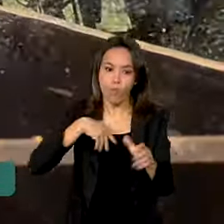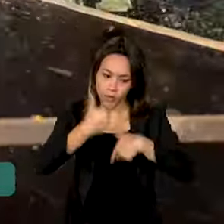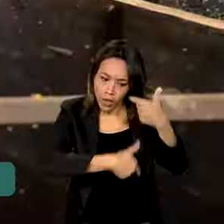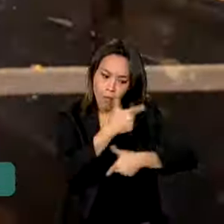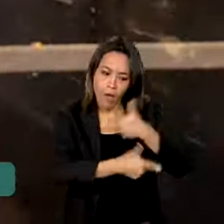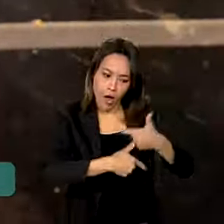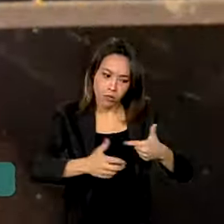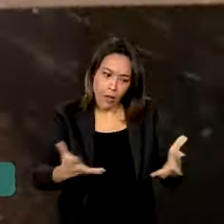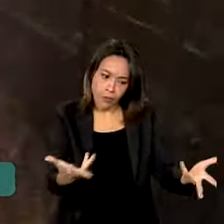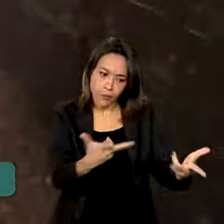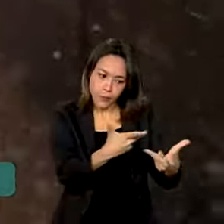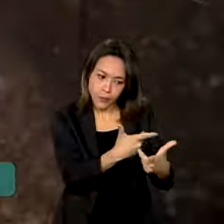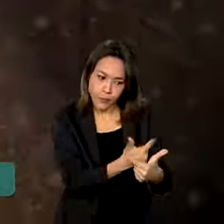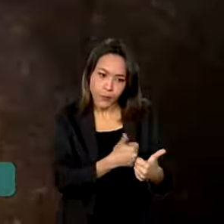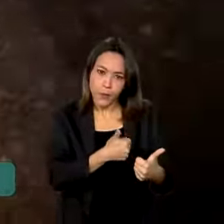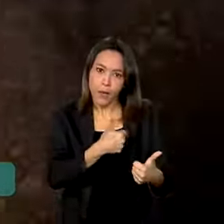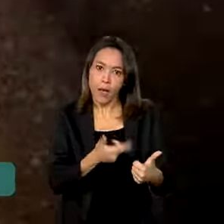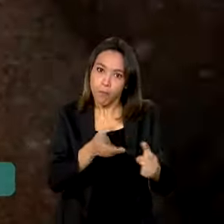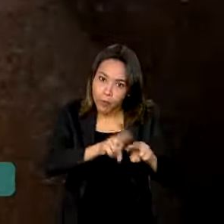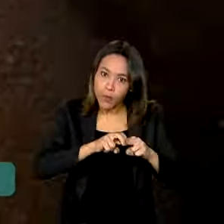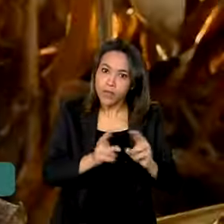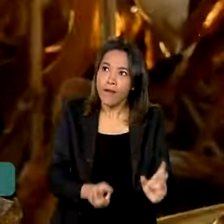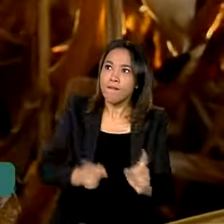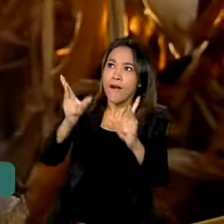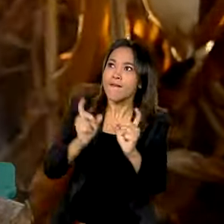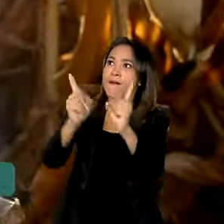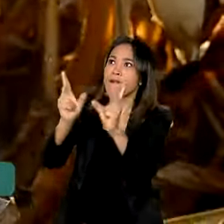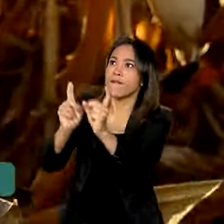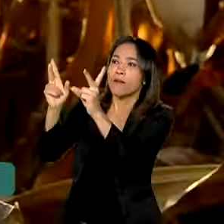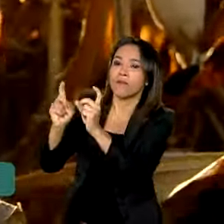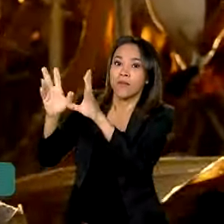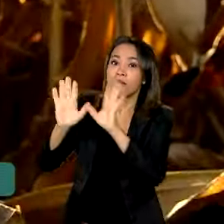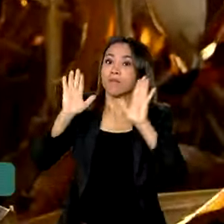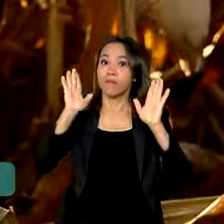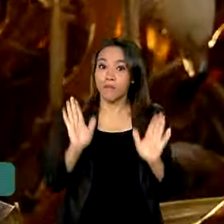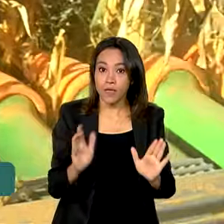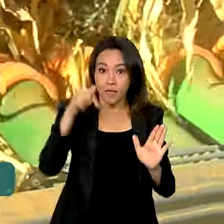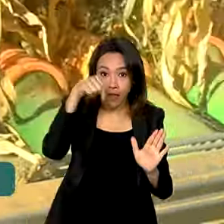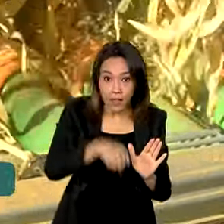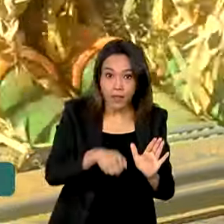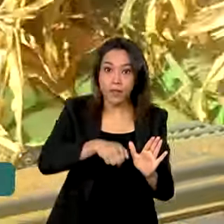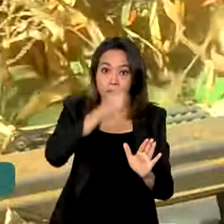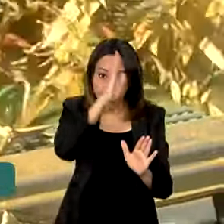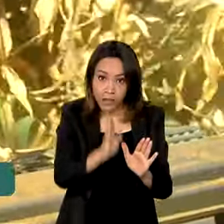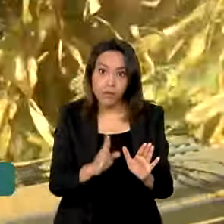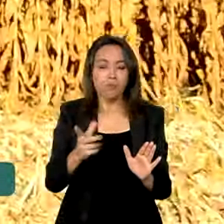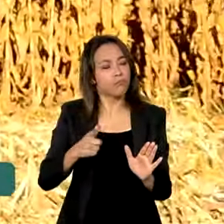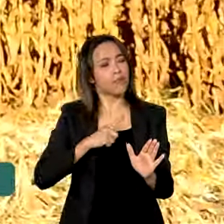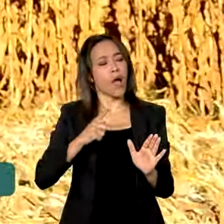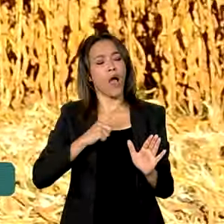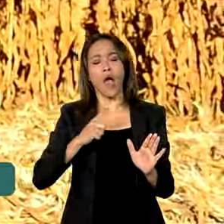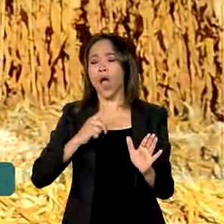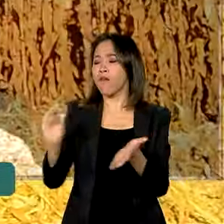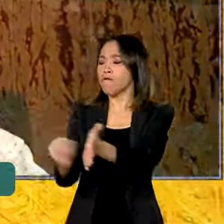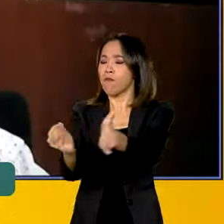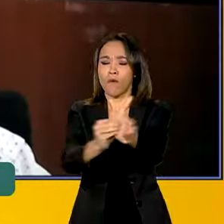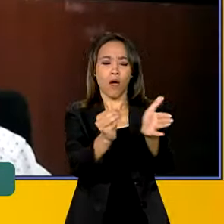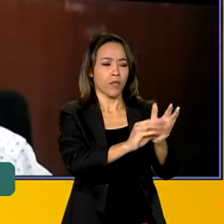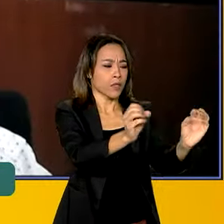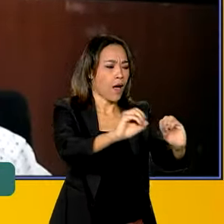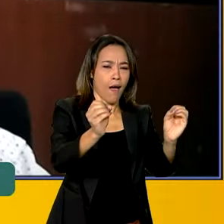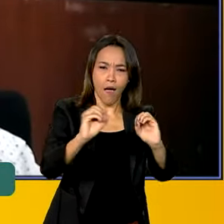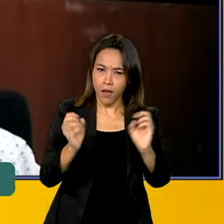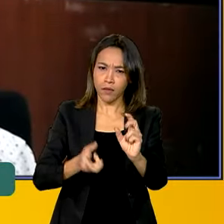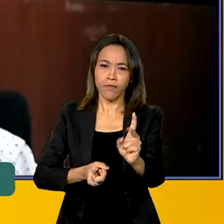mas lembramos sempre que o nosso mercado interno é plenamente abastecido, não há falta de produtos,